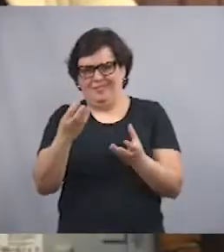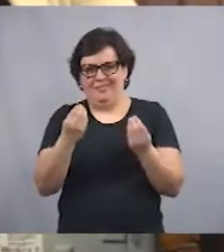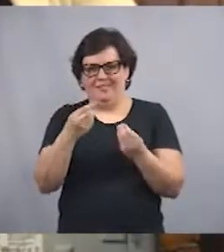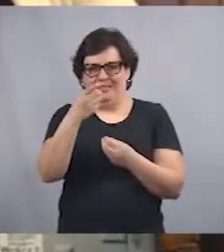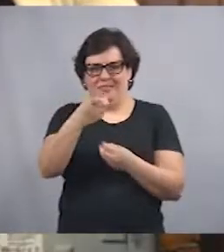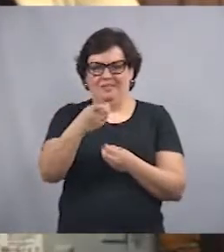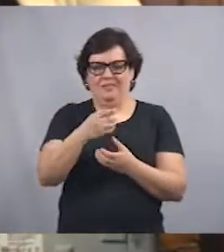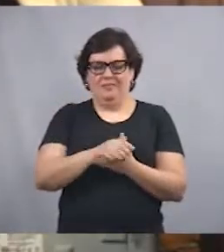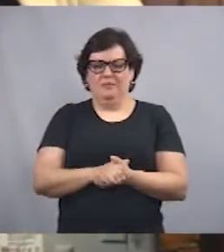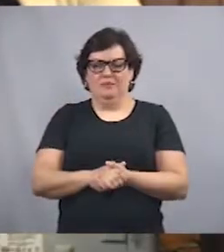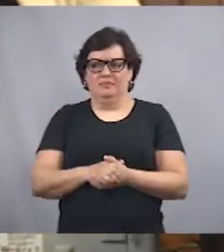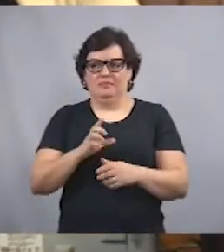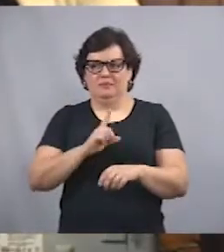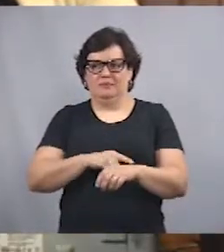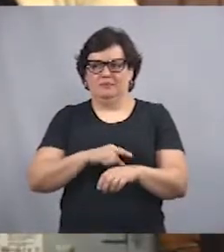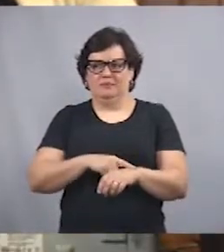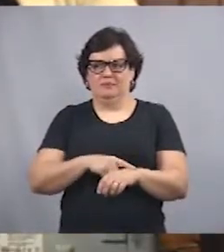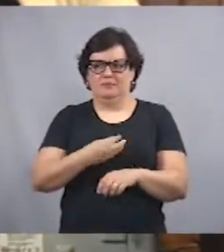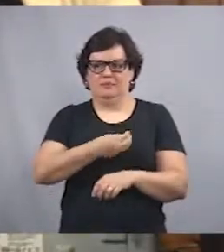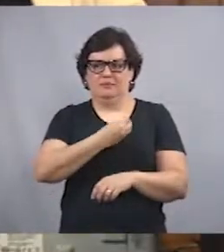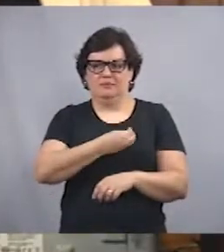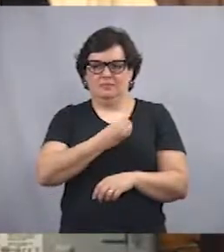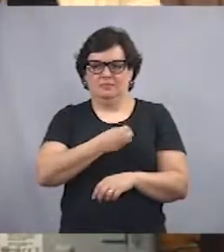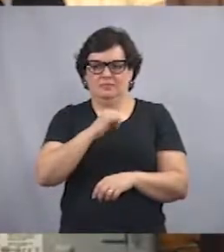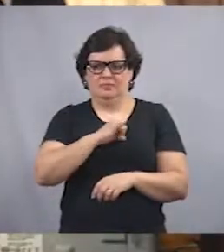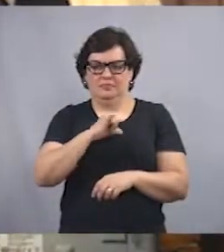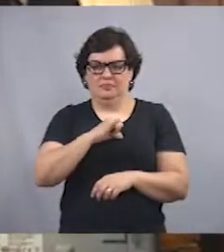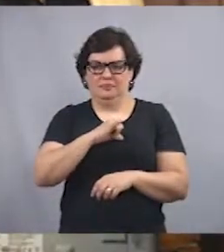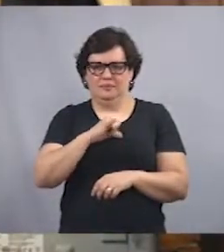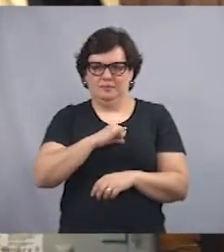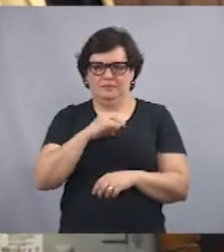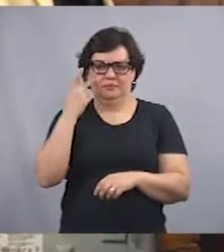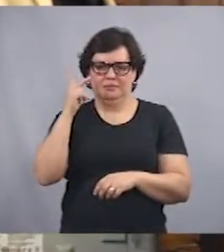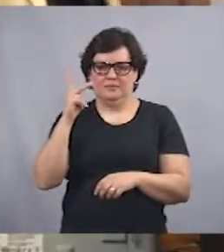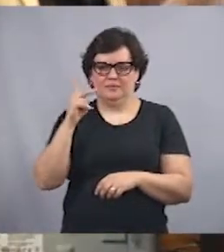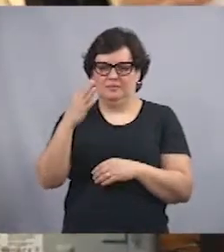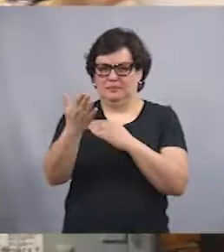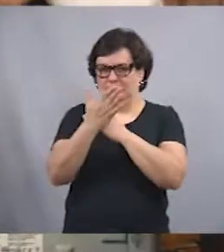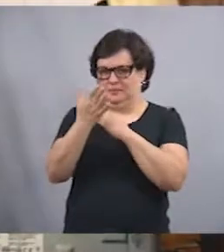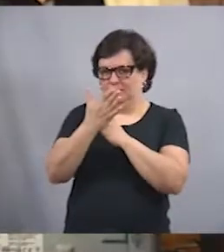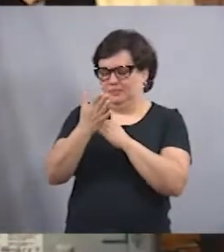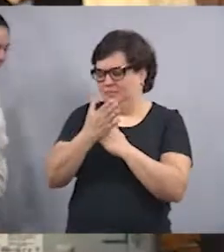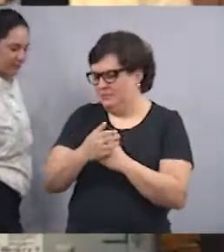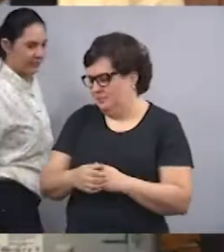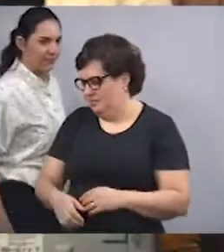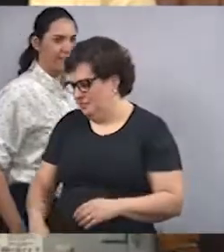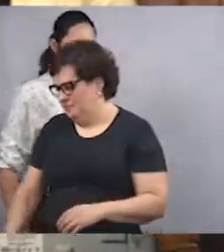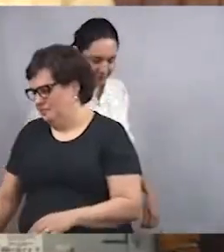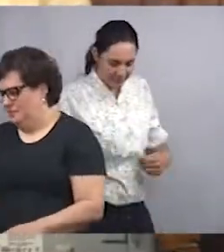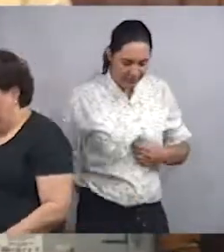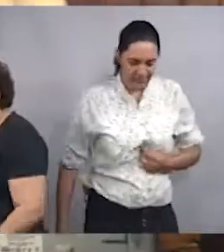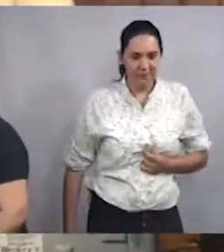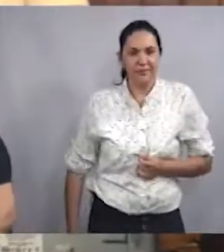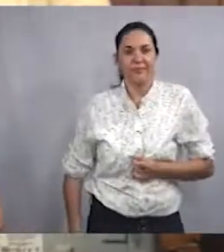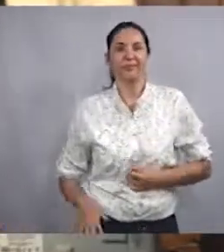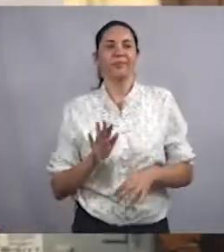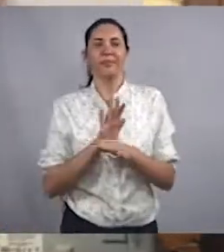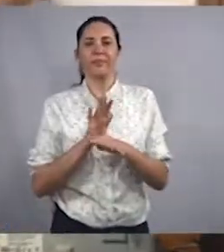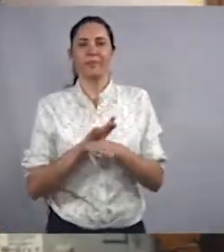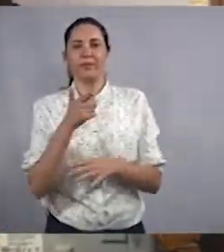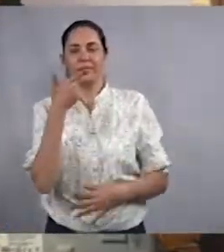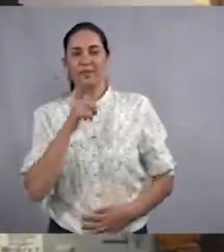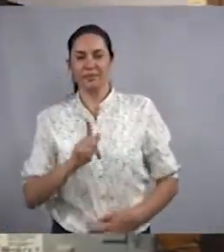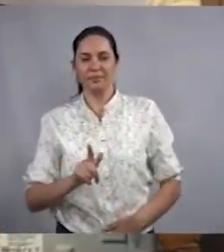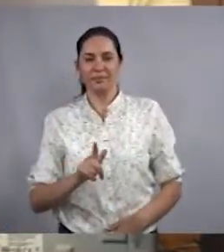Coraini doou o caderno de mestrado e o livro Perdão e Seus Novos Conceitos, feito em sua homenagem em 2017